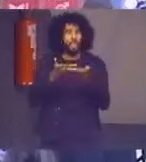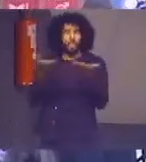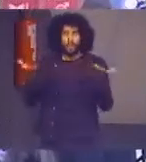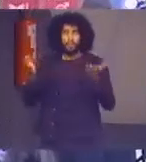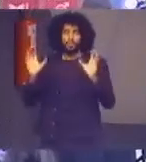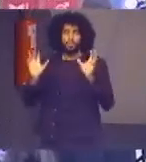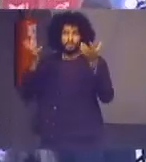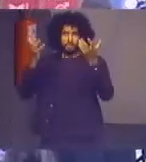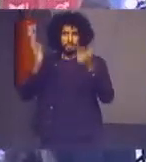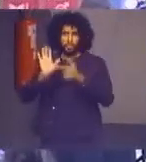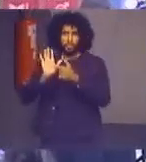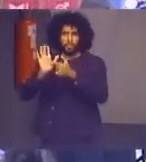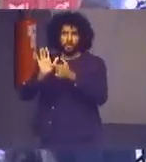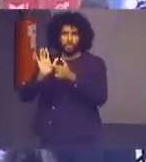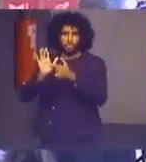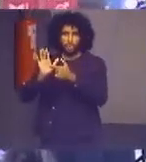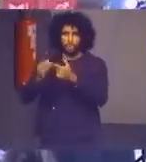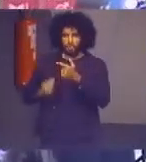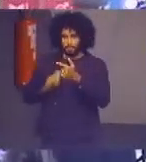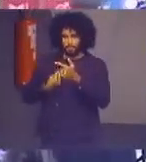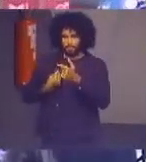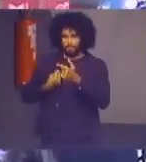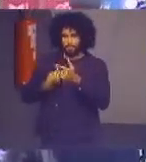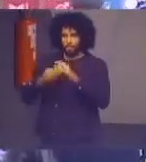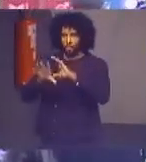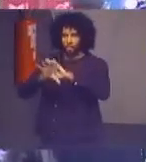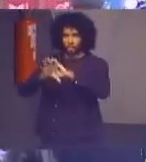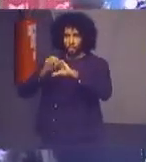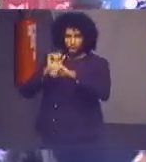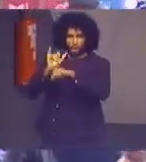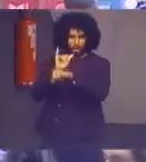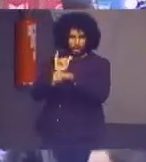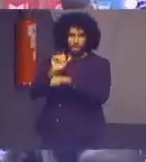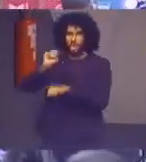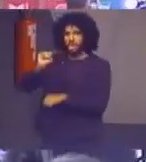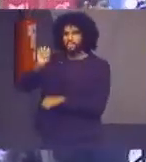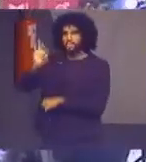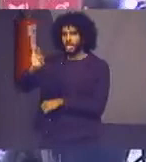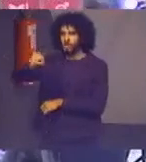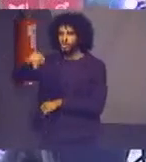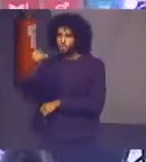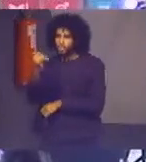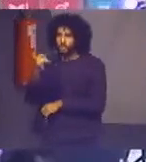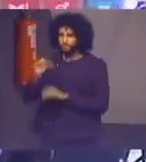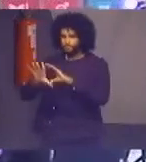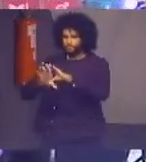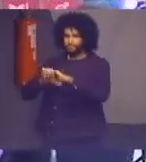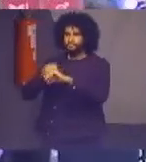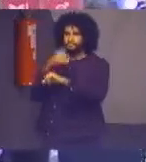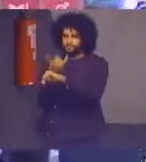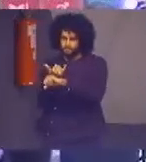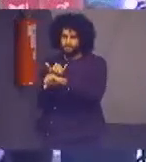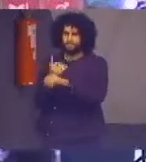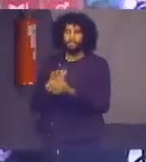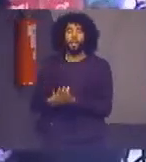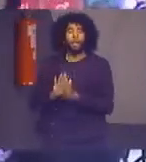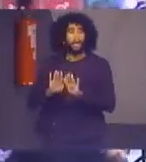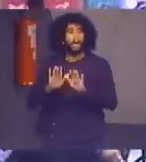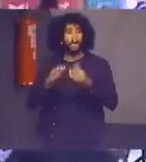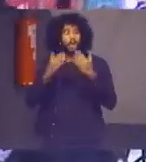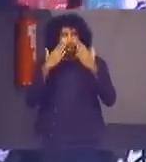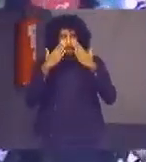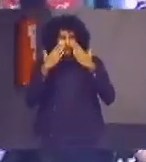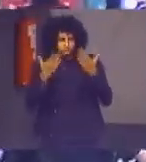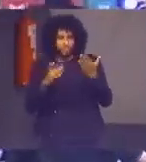transmitido ao vivo pelo canal do STJ no youtube lembramos ainda que as apresentações estarão disponíveis